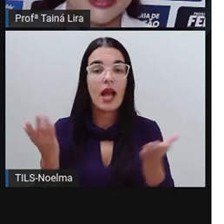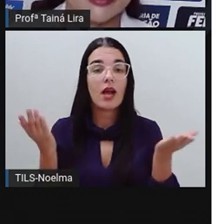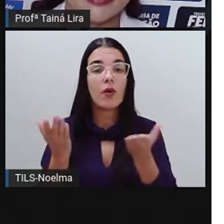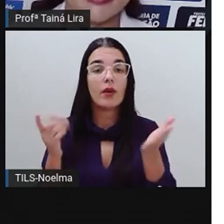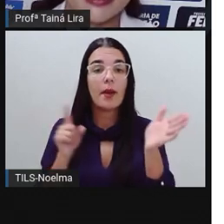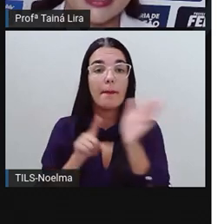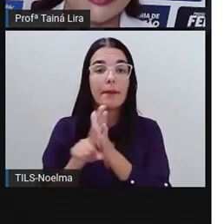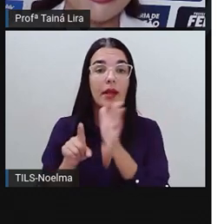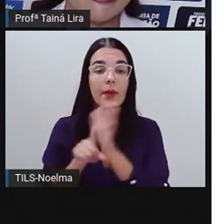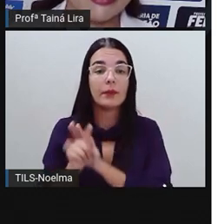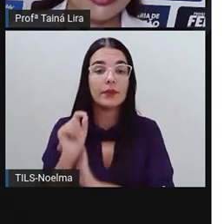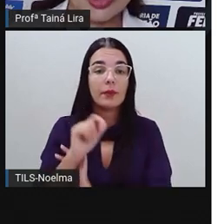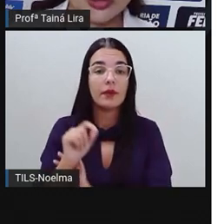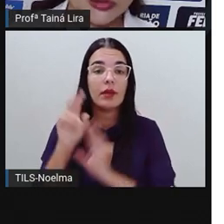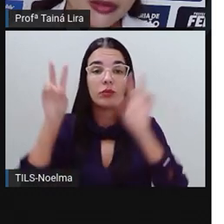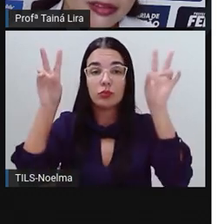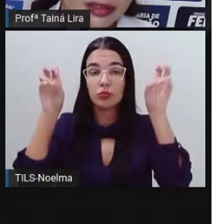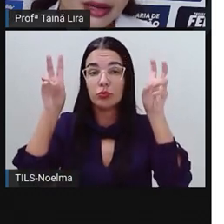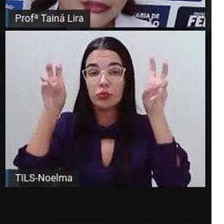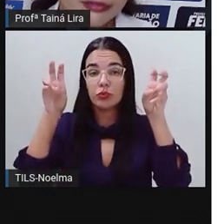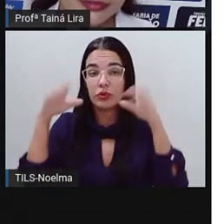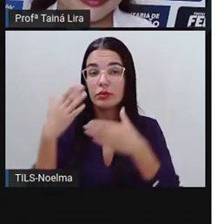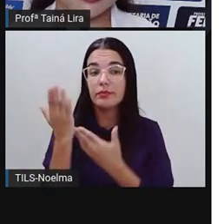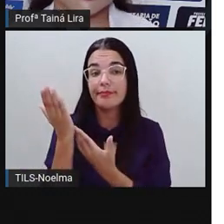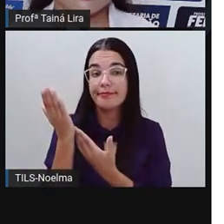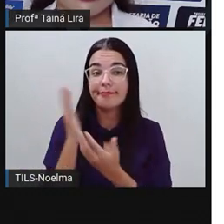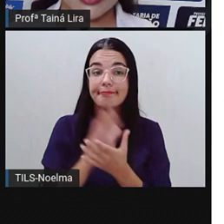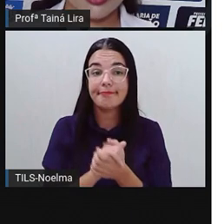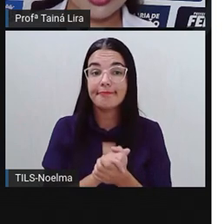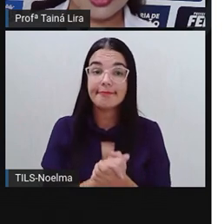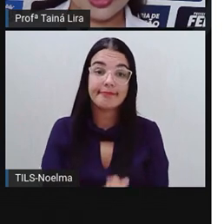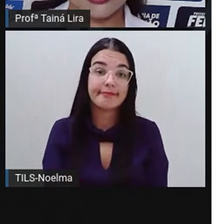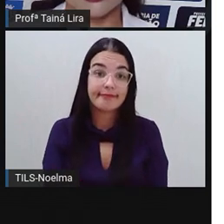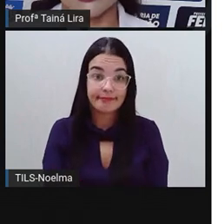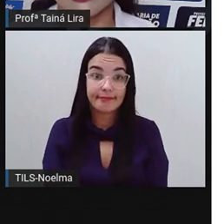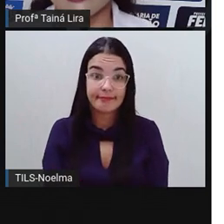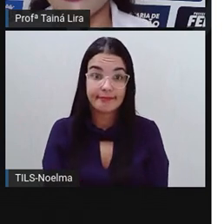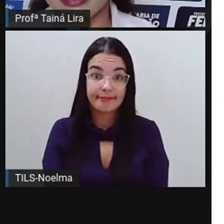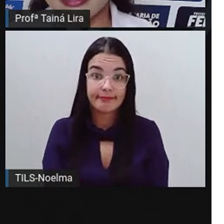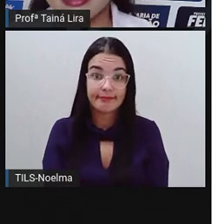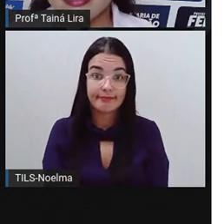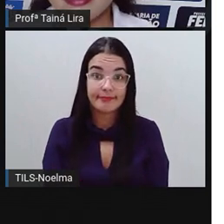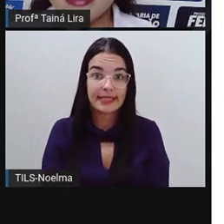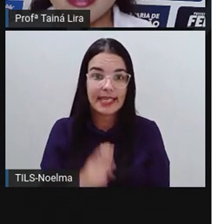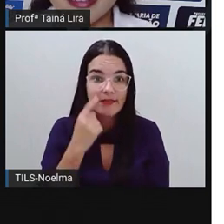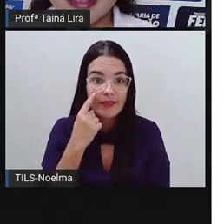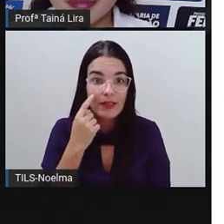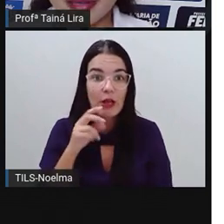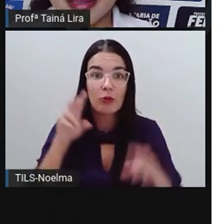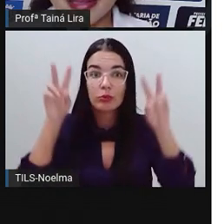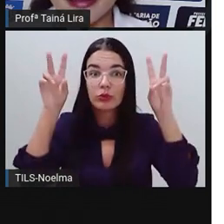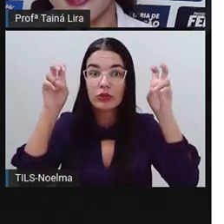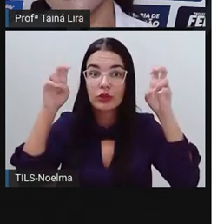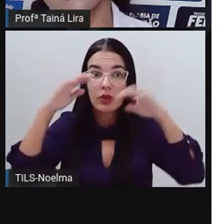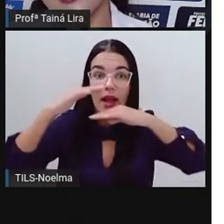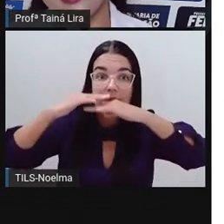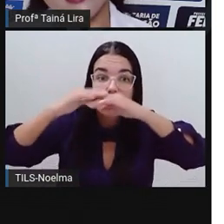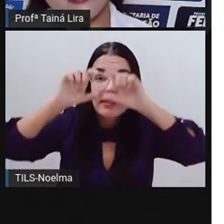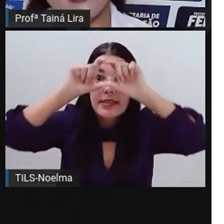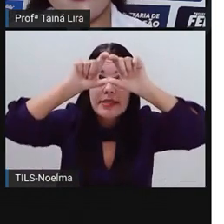perguntando primeiro ali, qual é o título desse gráfico? O título vem aqui em cima, né,